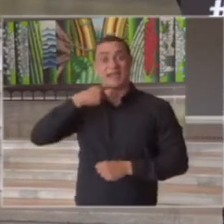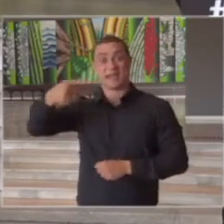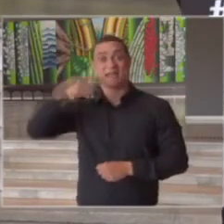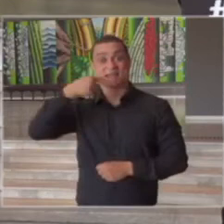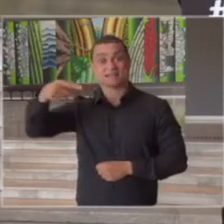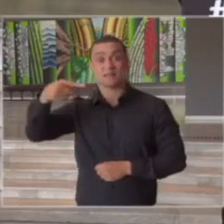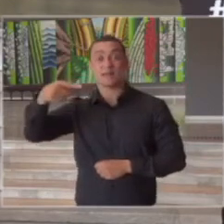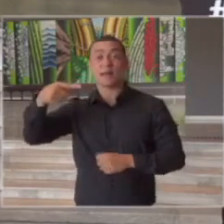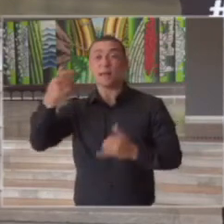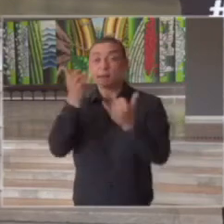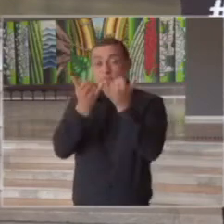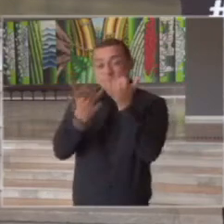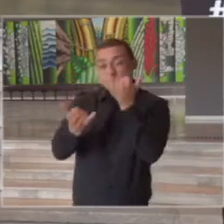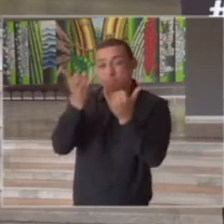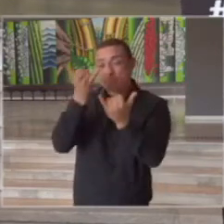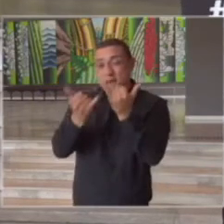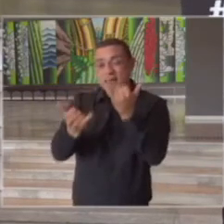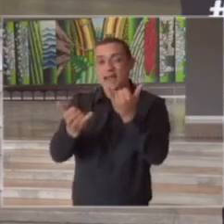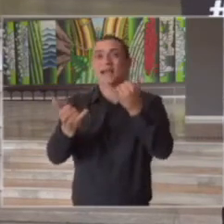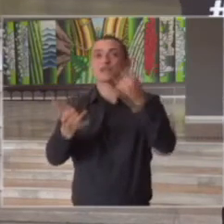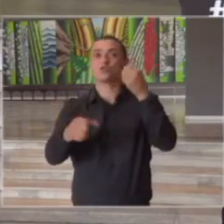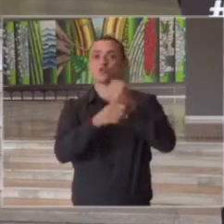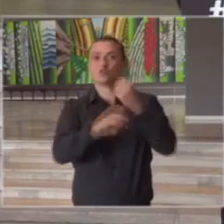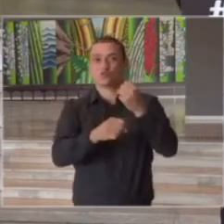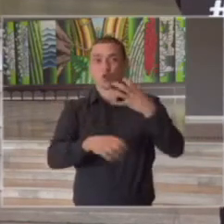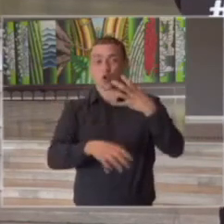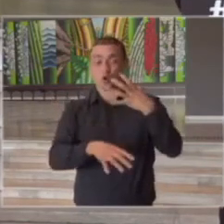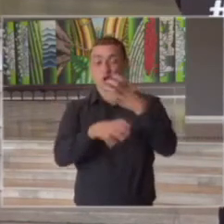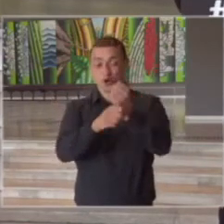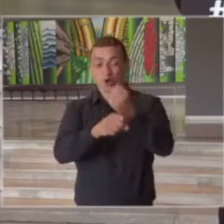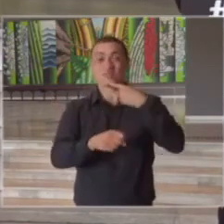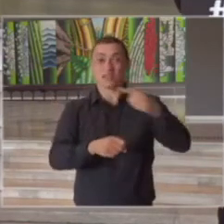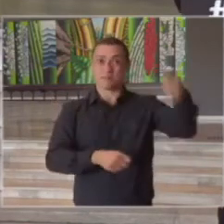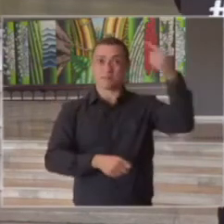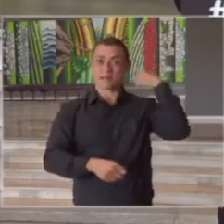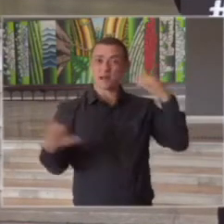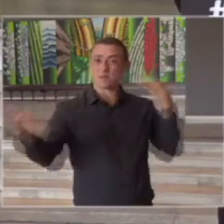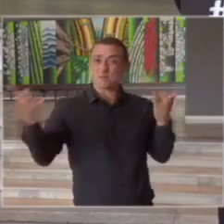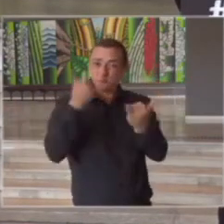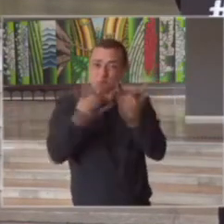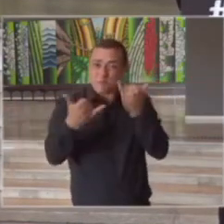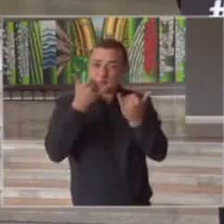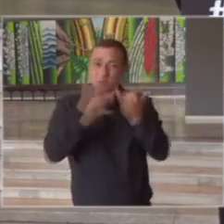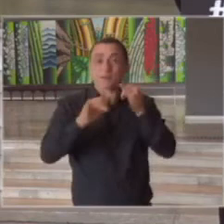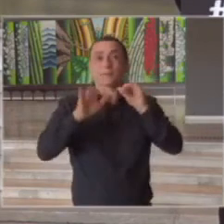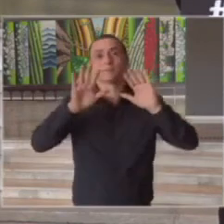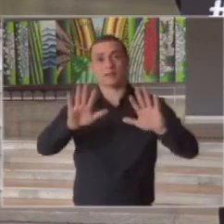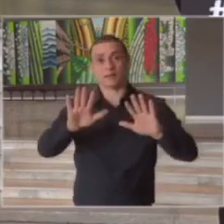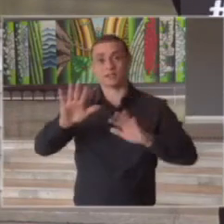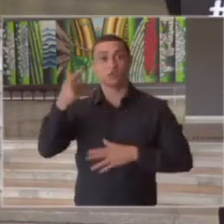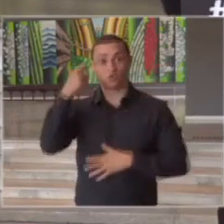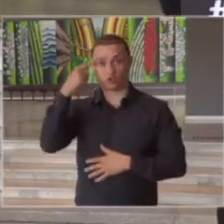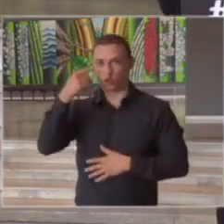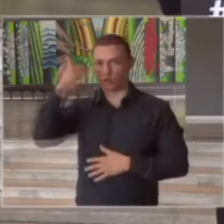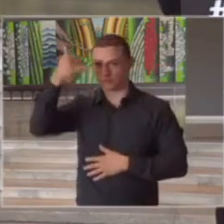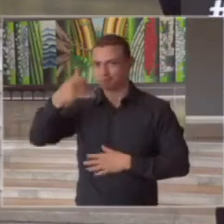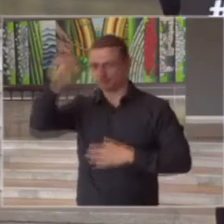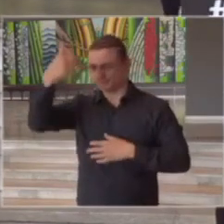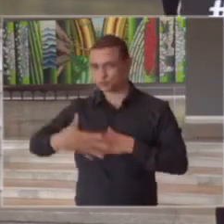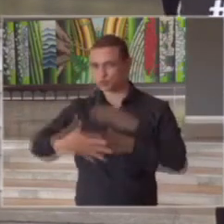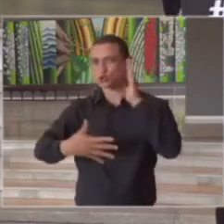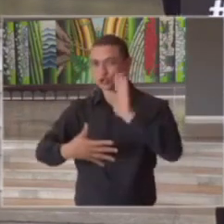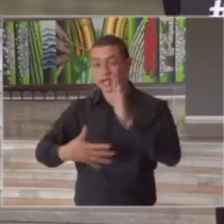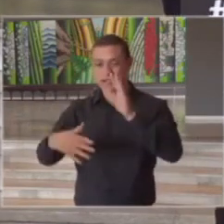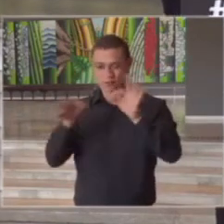é muito parecido com o número total de internações da semana passada mas como o governador colocou o plano São